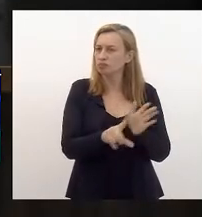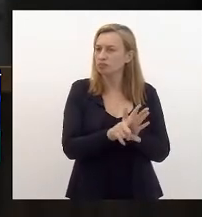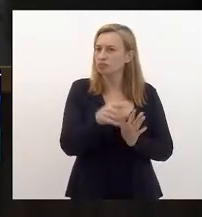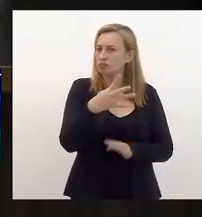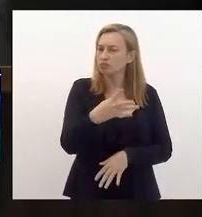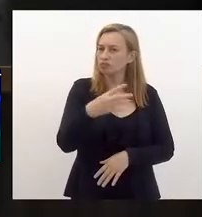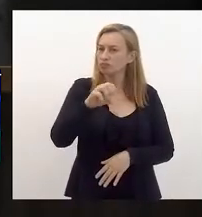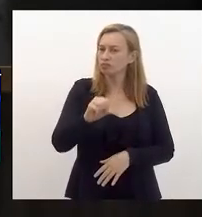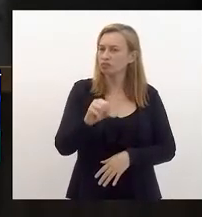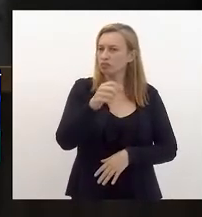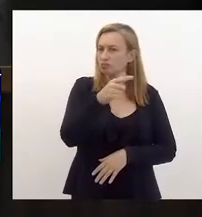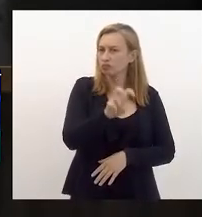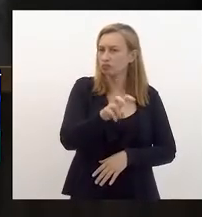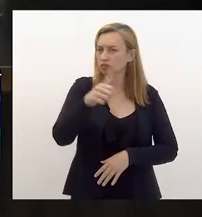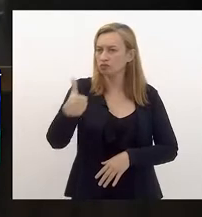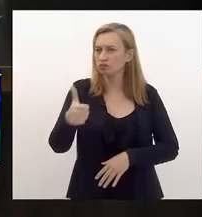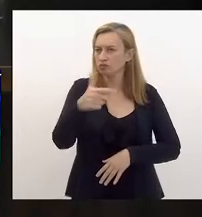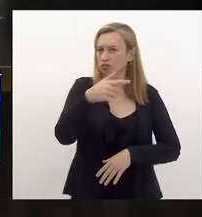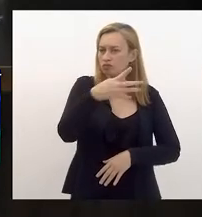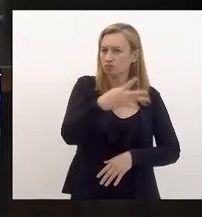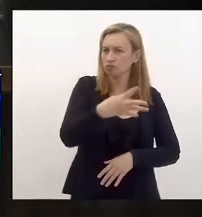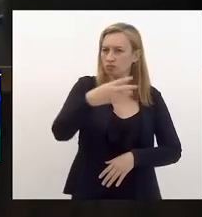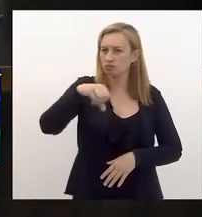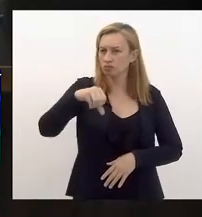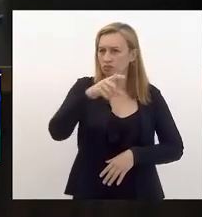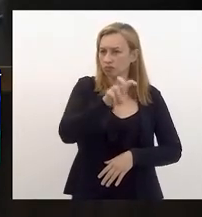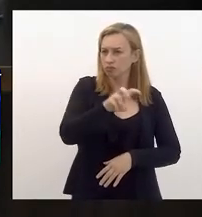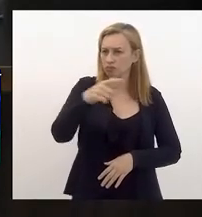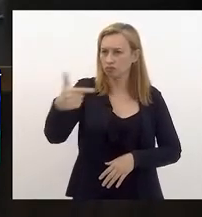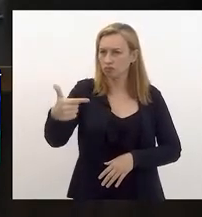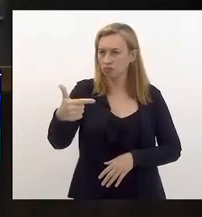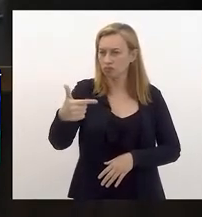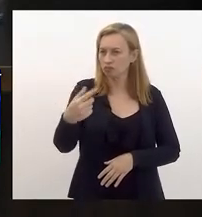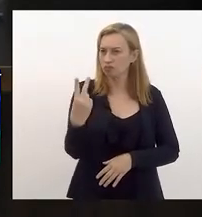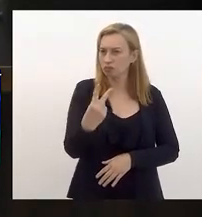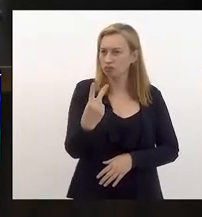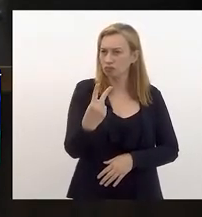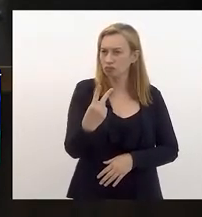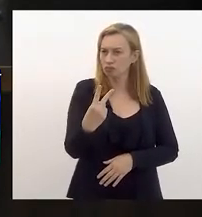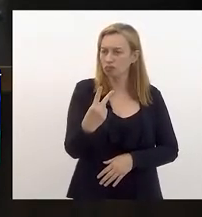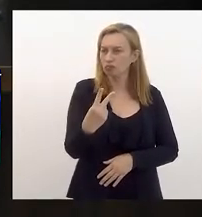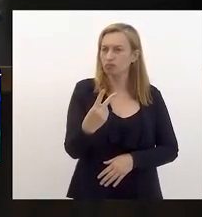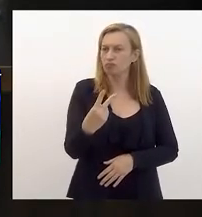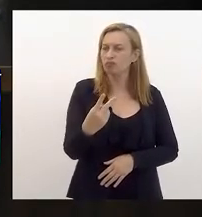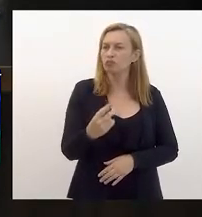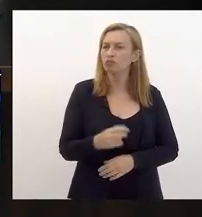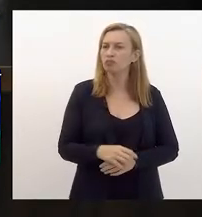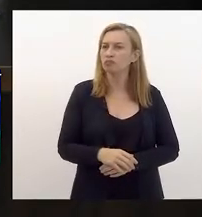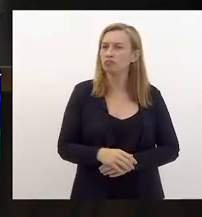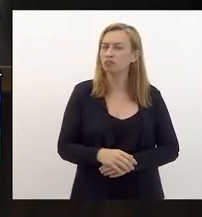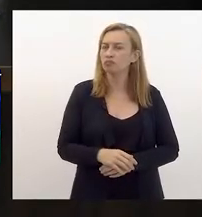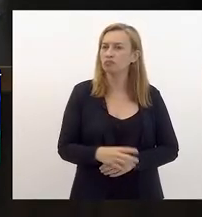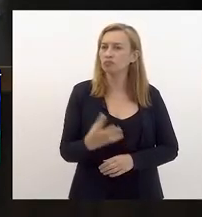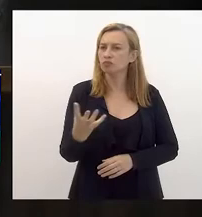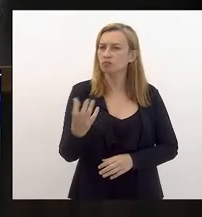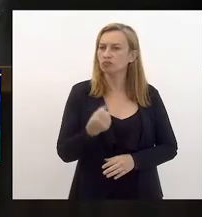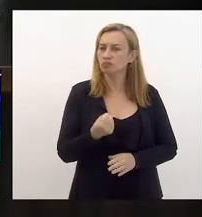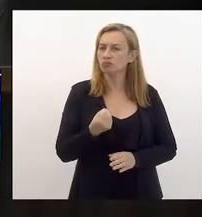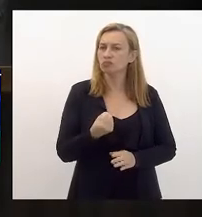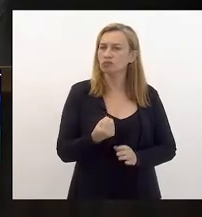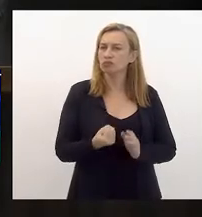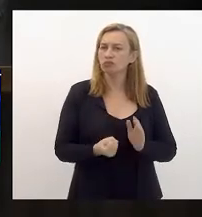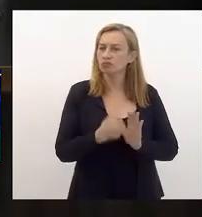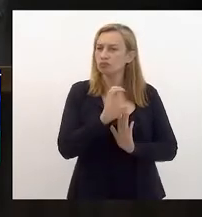4951 e 4952, os mesmos ficarão para recebimento de emenda